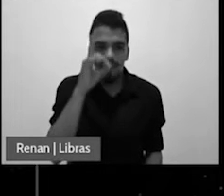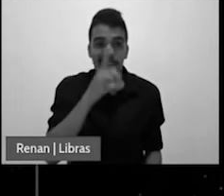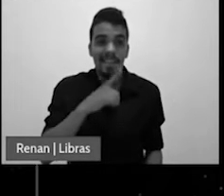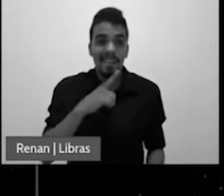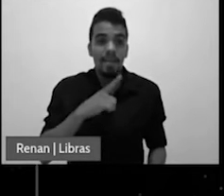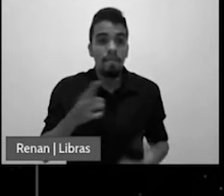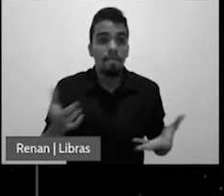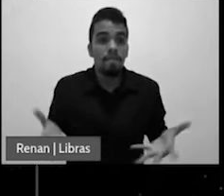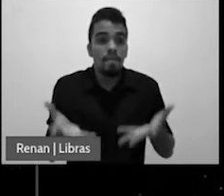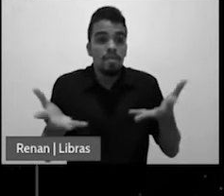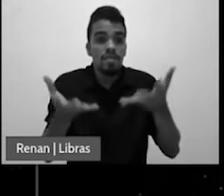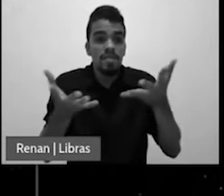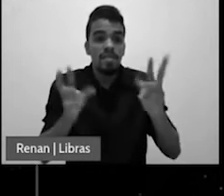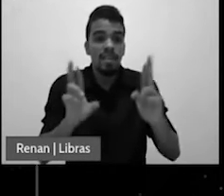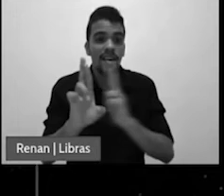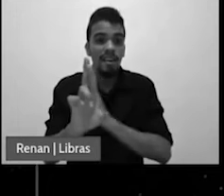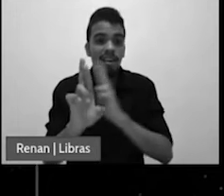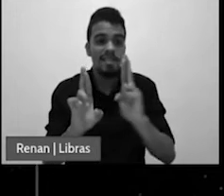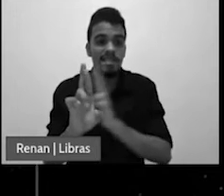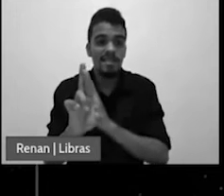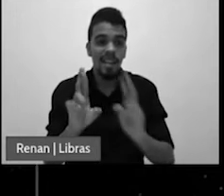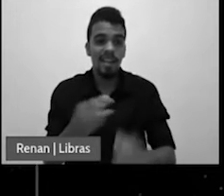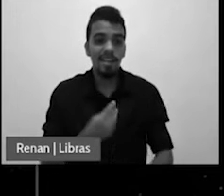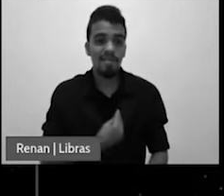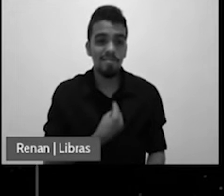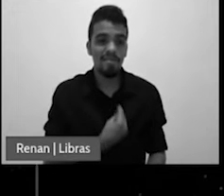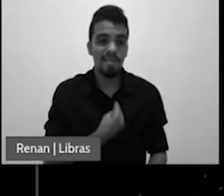relacionada com a sobrevivência na Terra